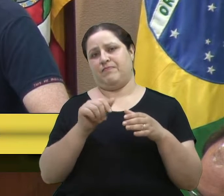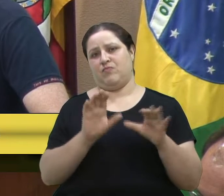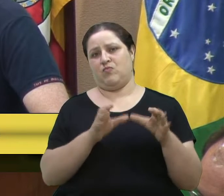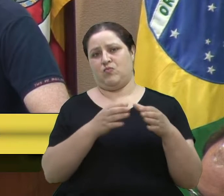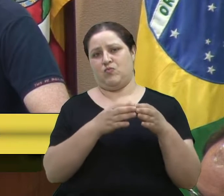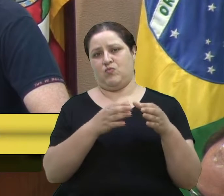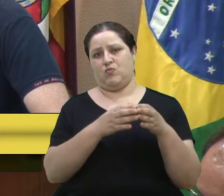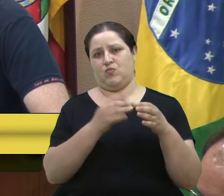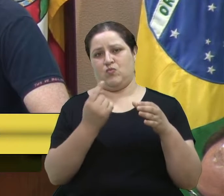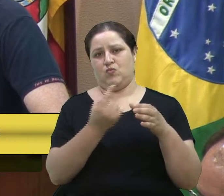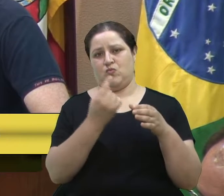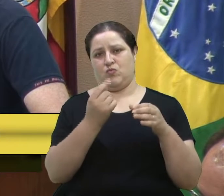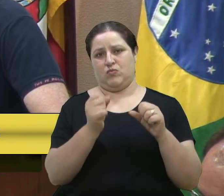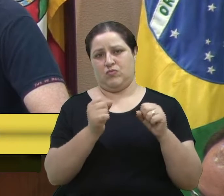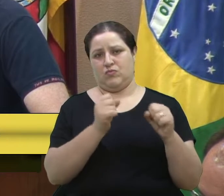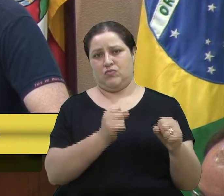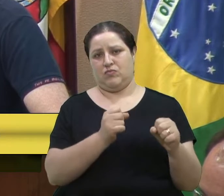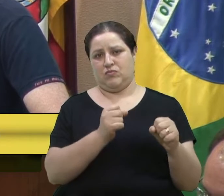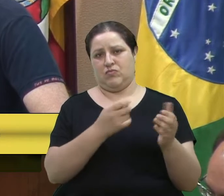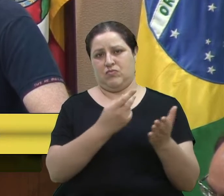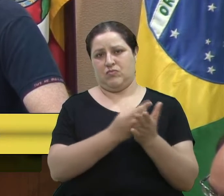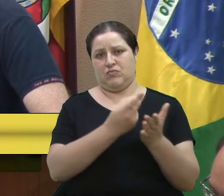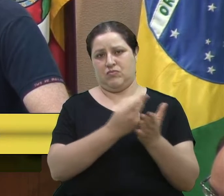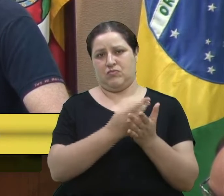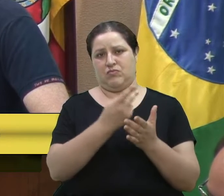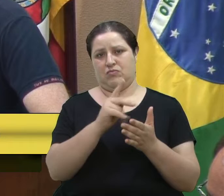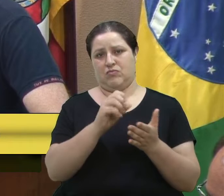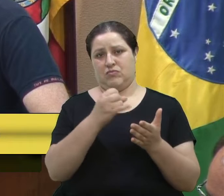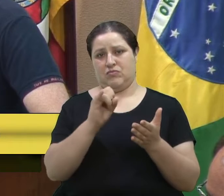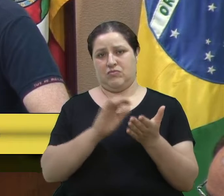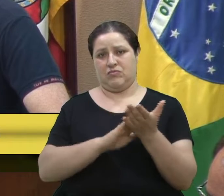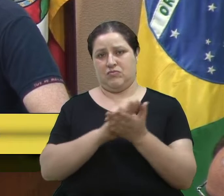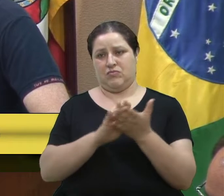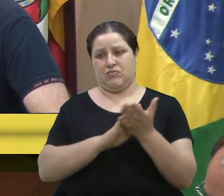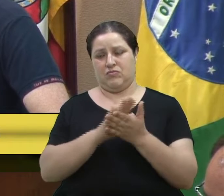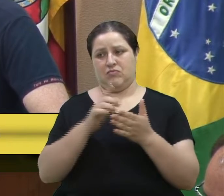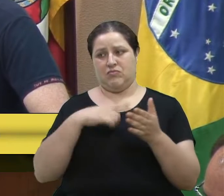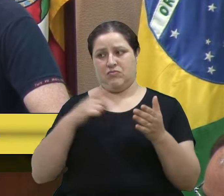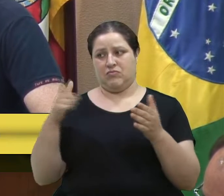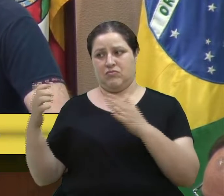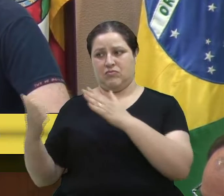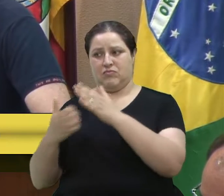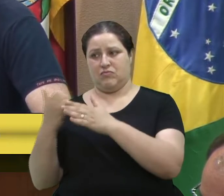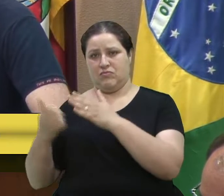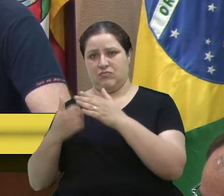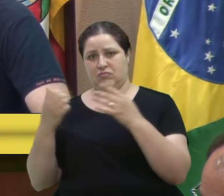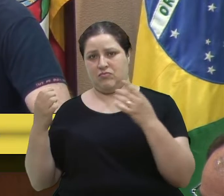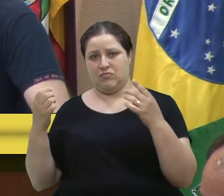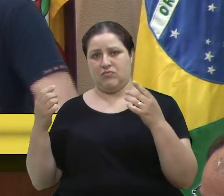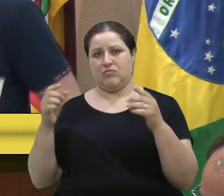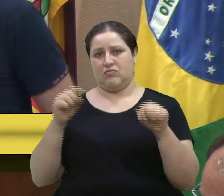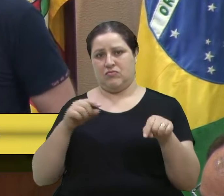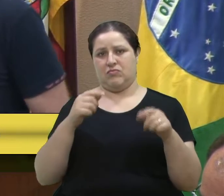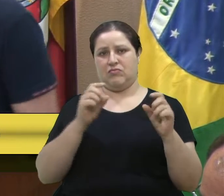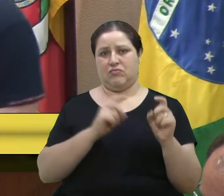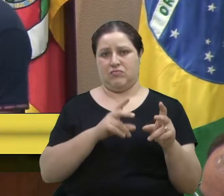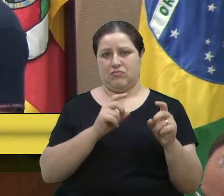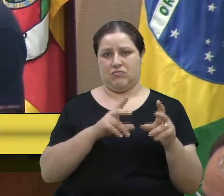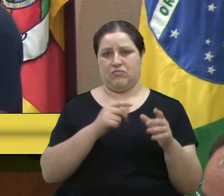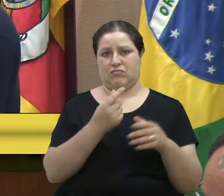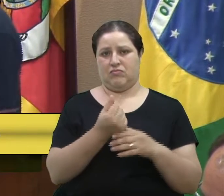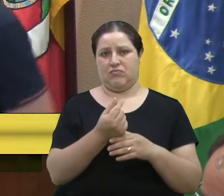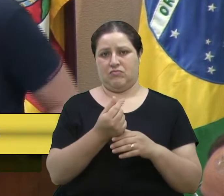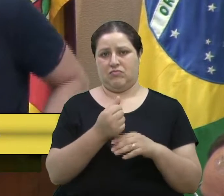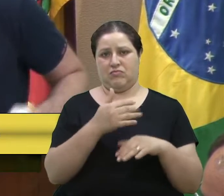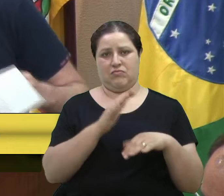de determinado produto para, na falta de competidores, poder vendê-los por preço exorbitante. Na